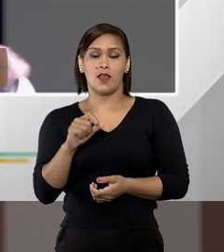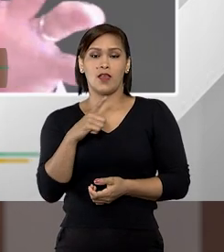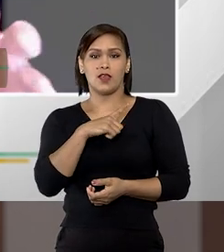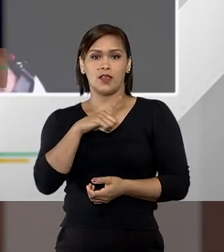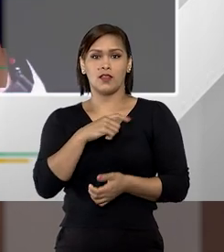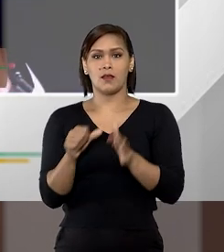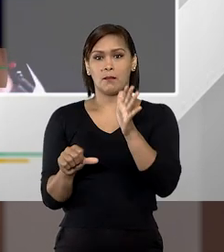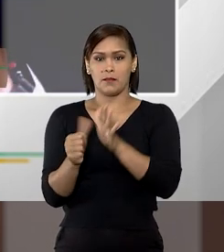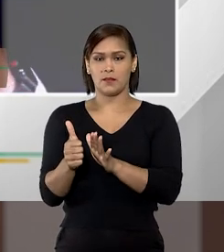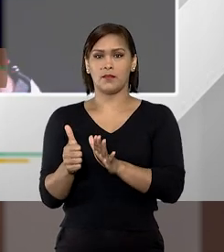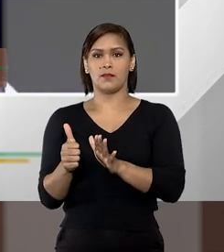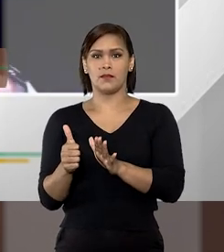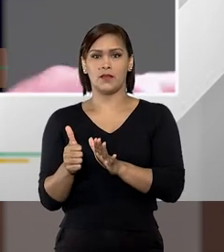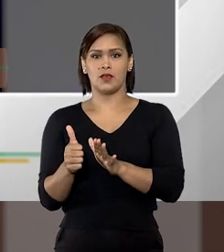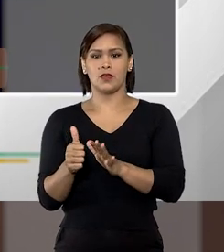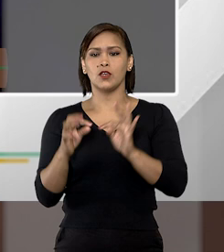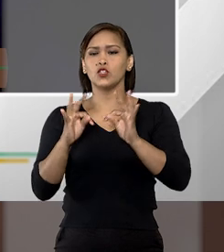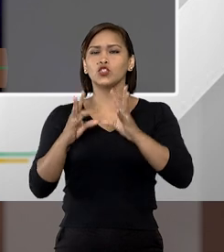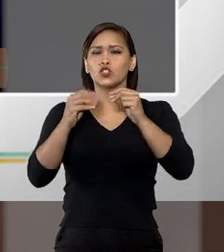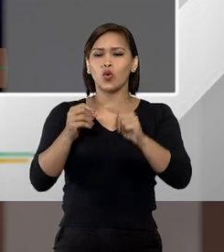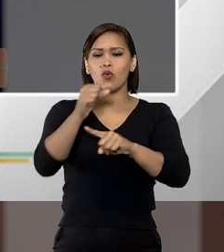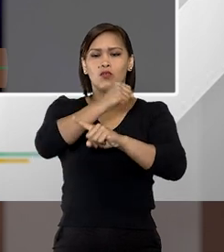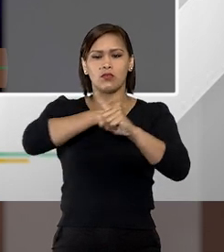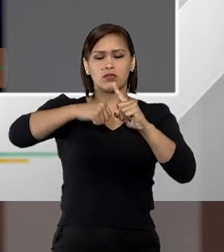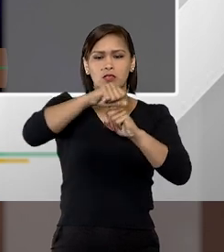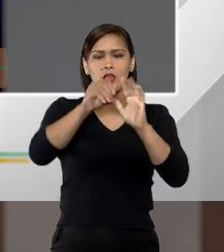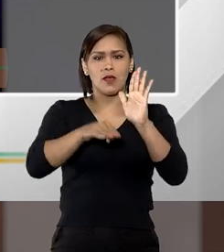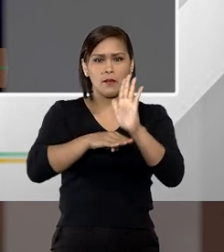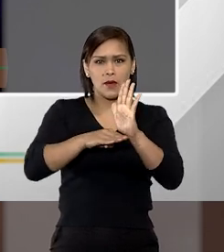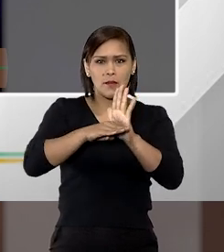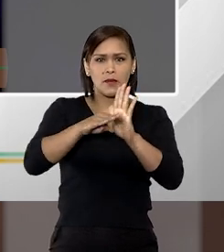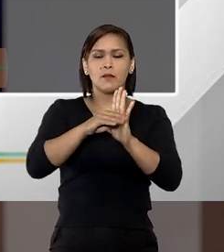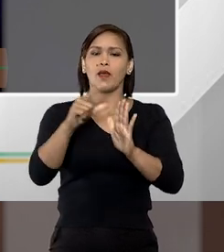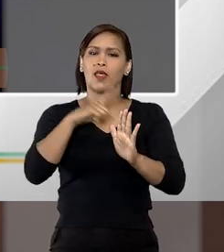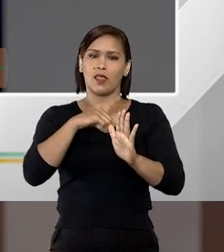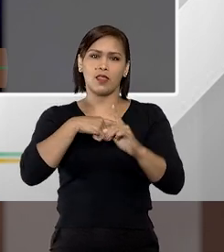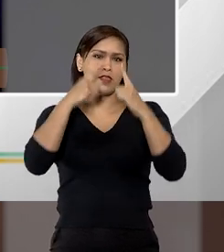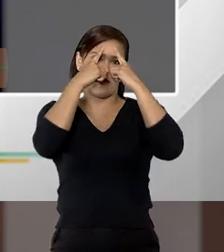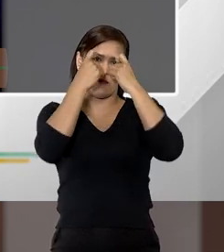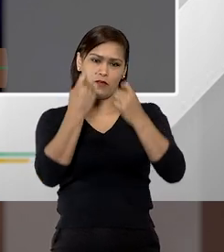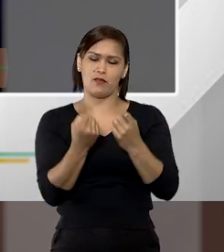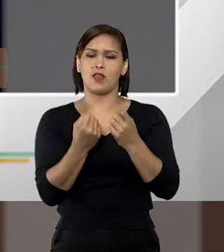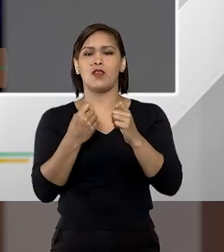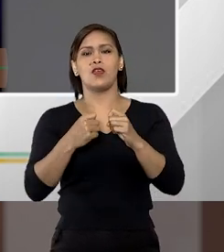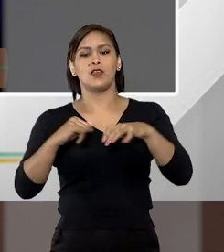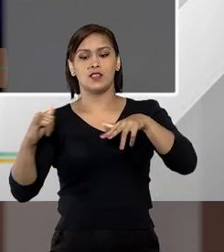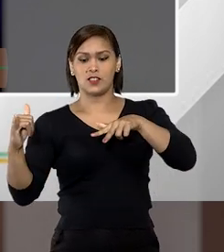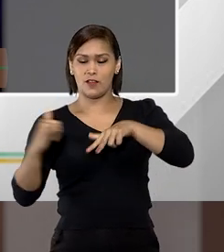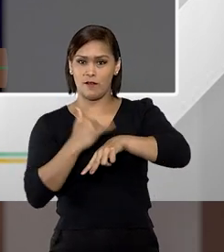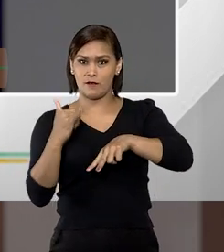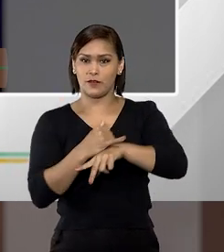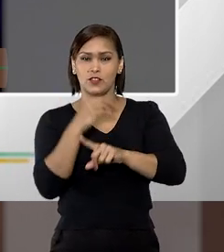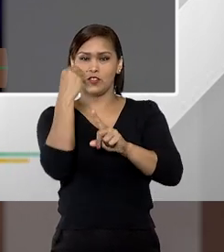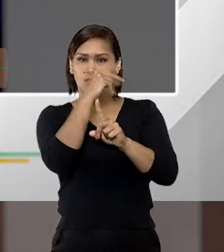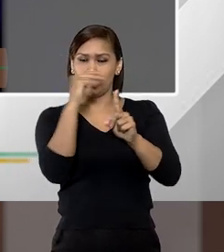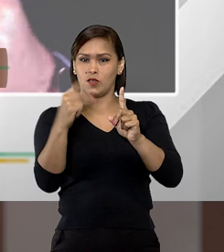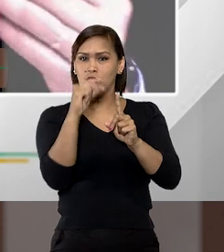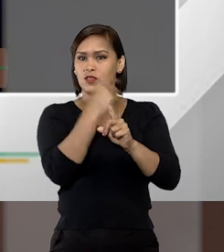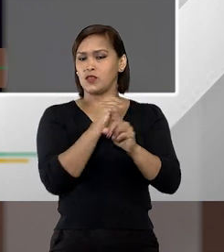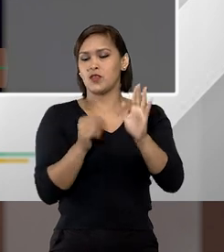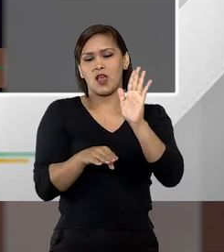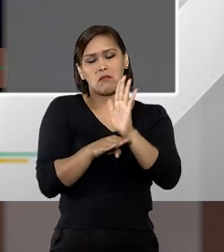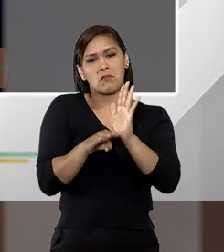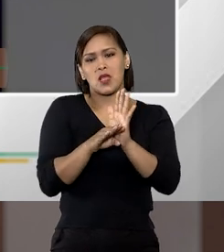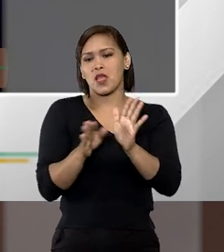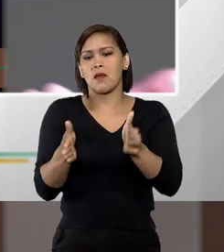existe, primeiro, em todos os níveis sociais à violência doméstica, não importa se vítima e agressor pertence a uma